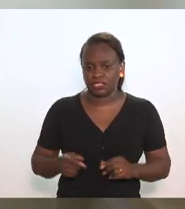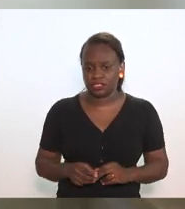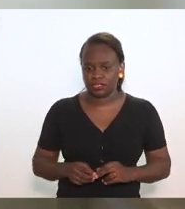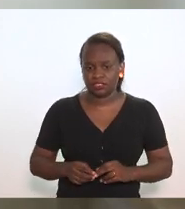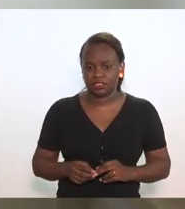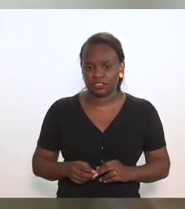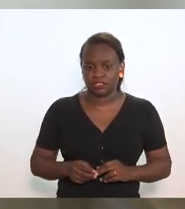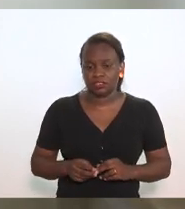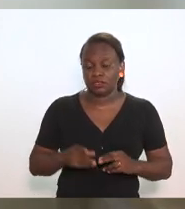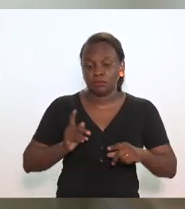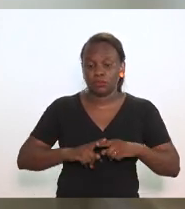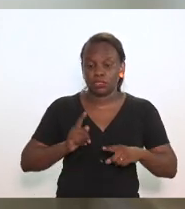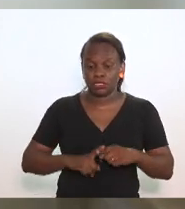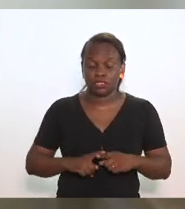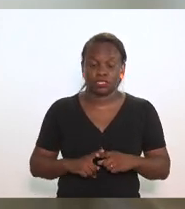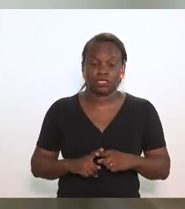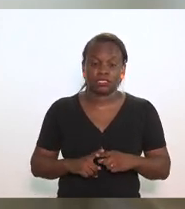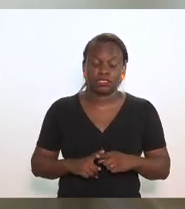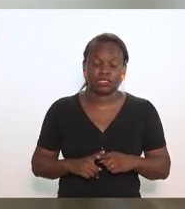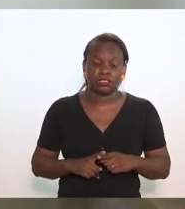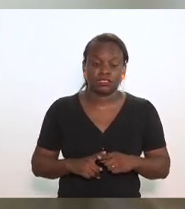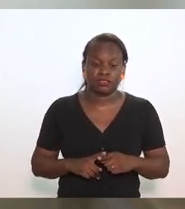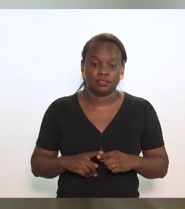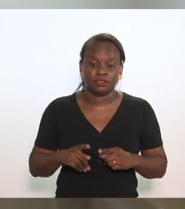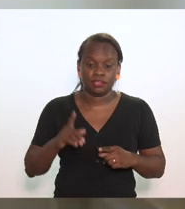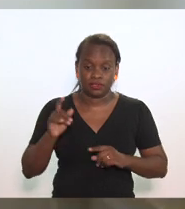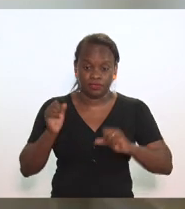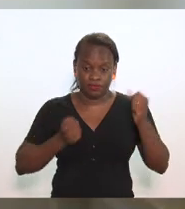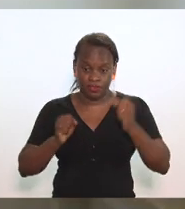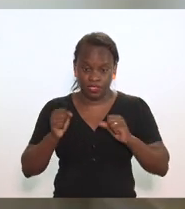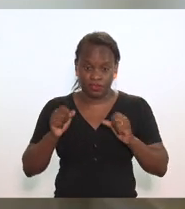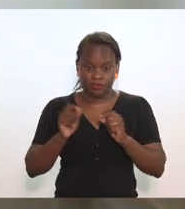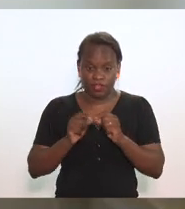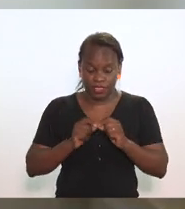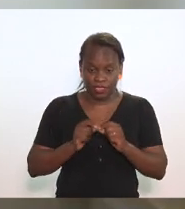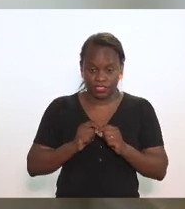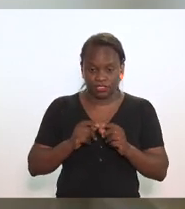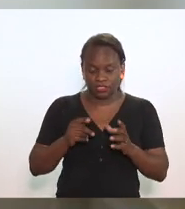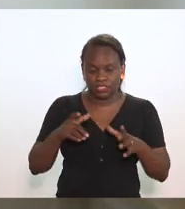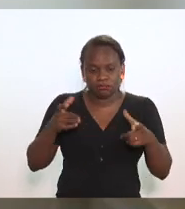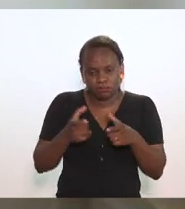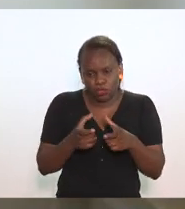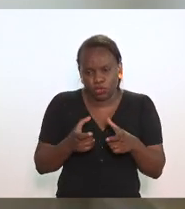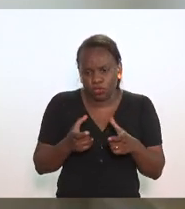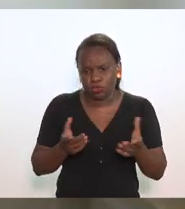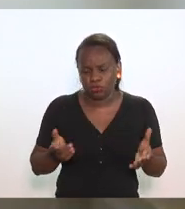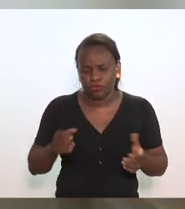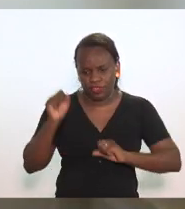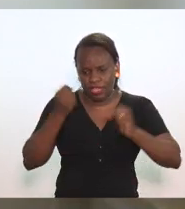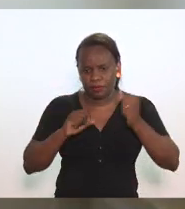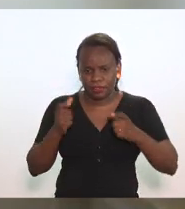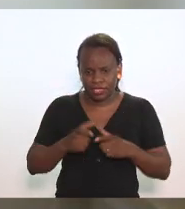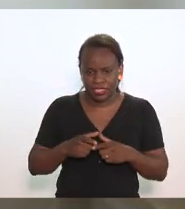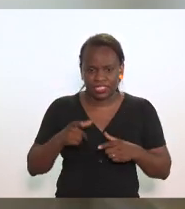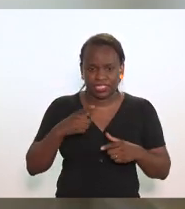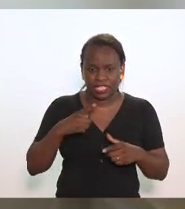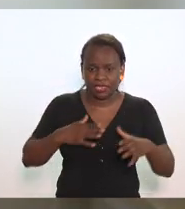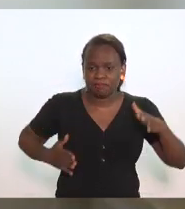porque se a se a produção artesanal tem uma litragem